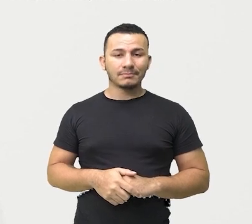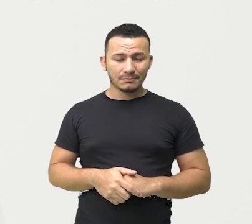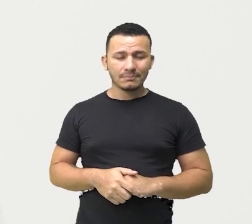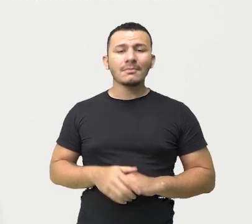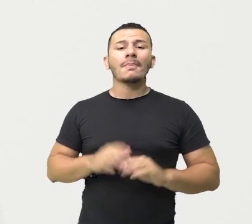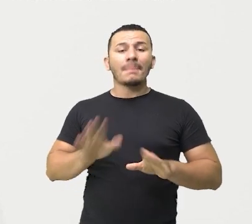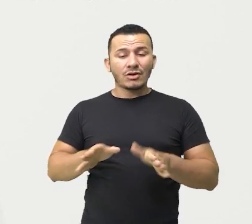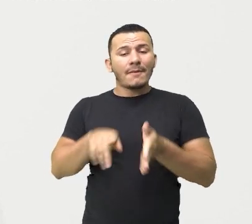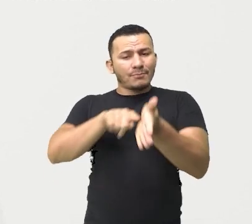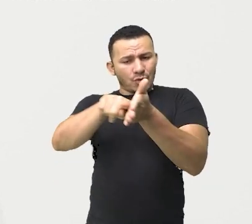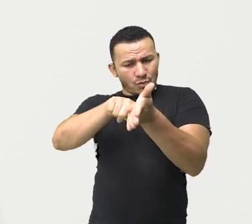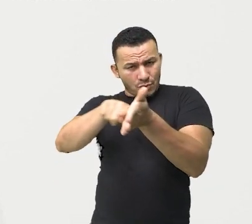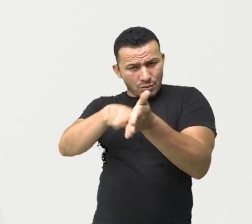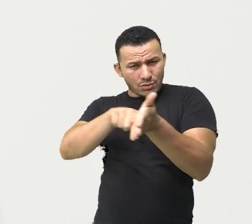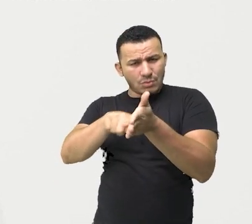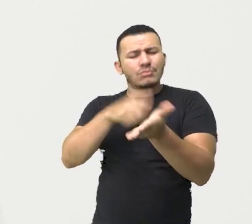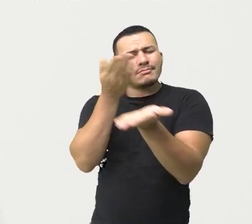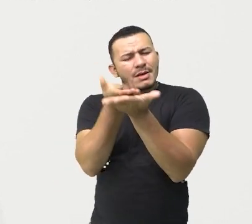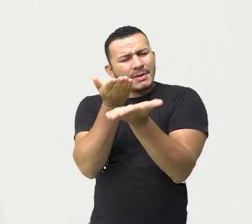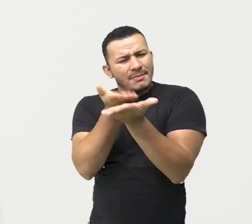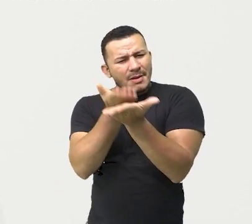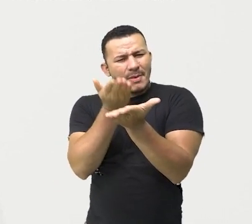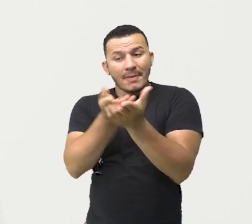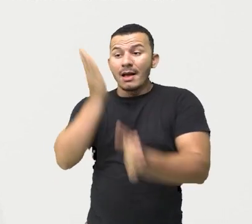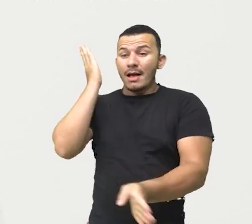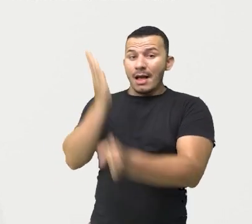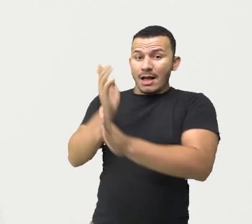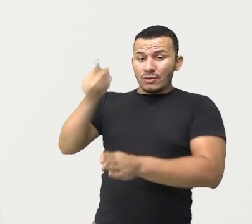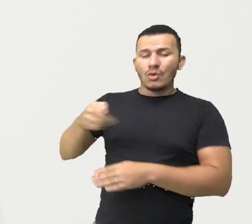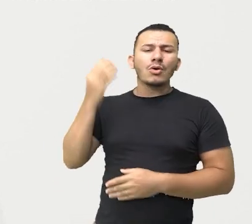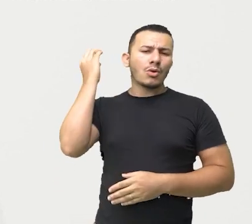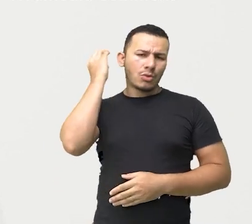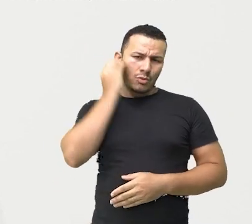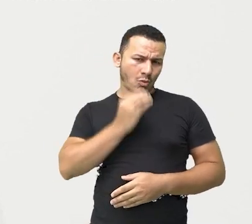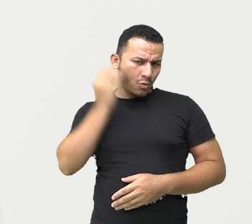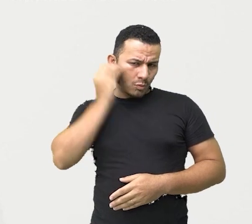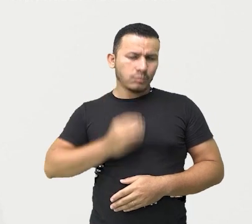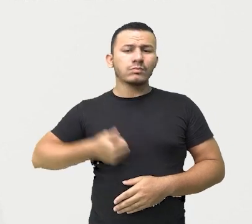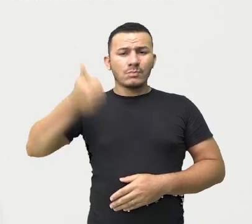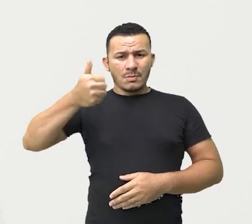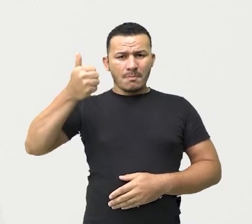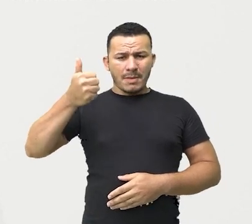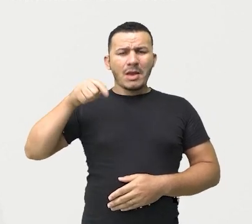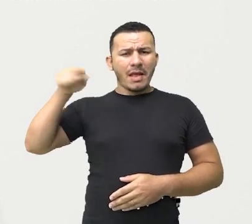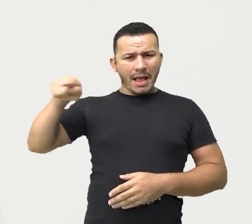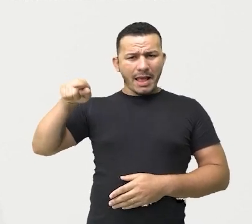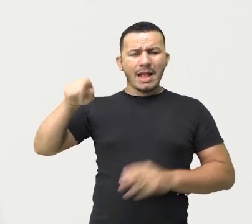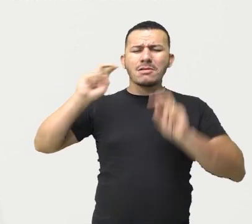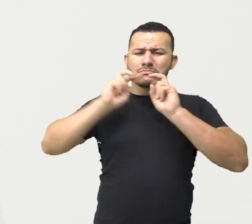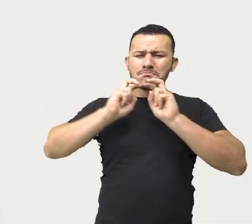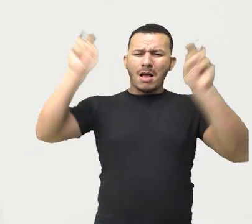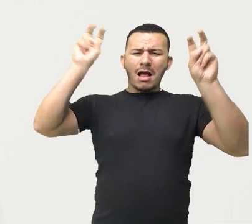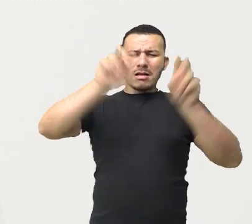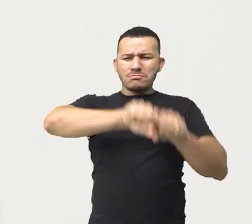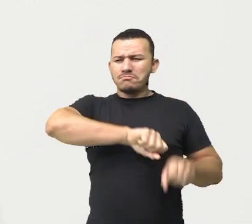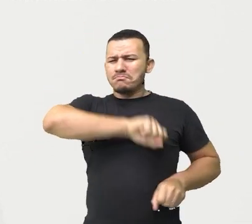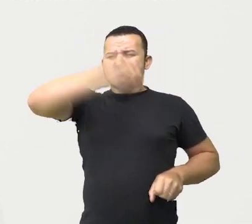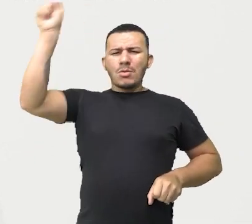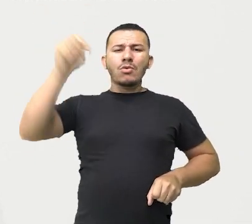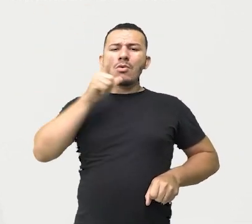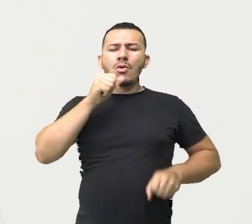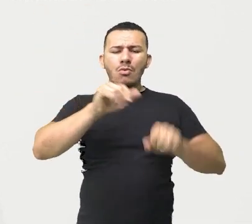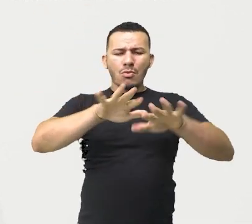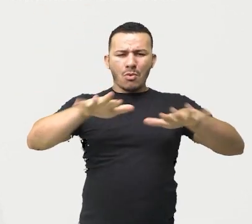históricos, fato curioso, estudos históricos revelaram que Dom Pedro I não declarou a Independência, as margens do